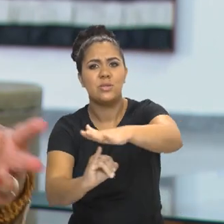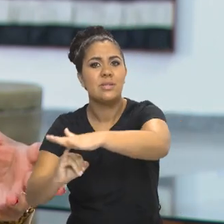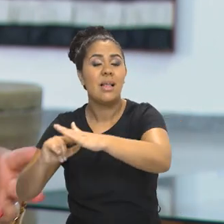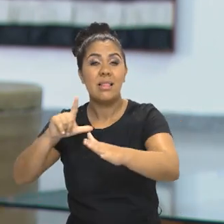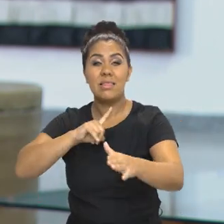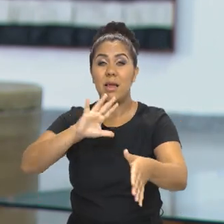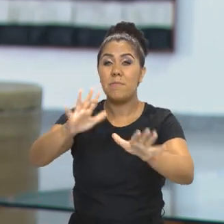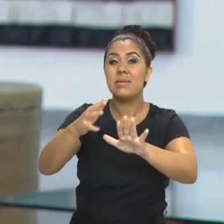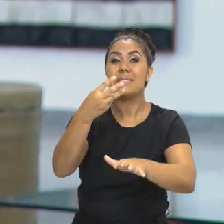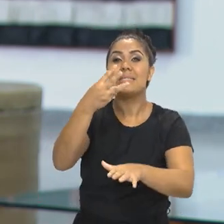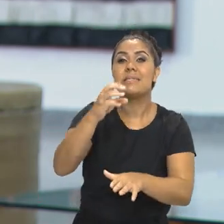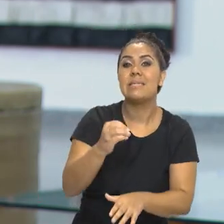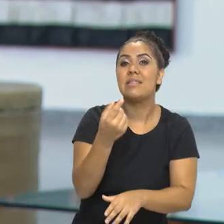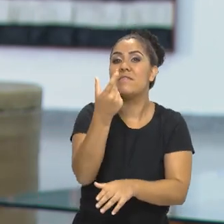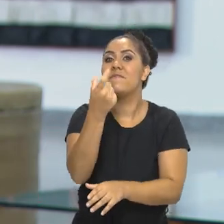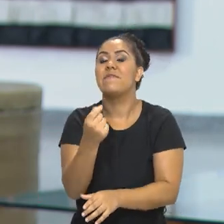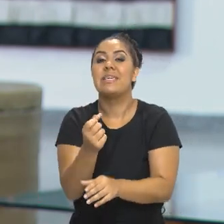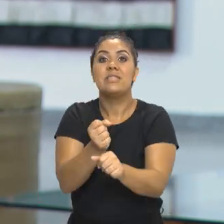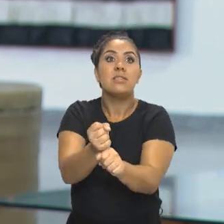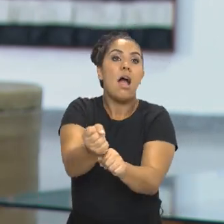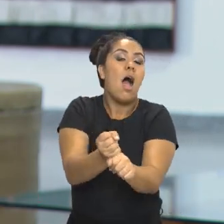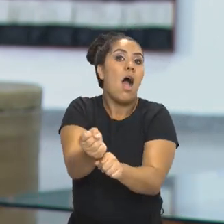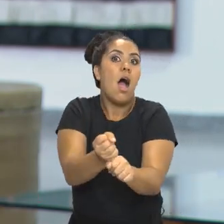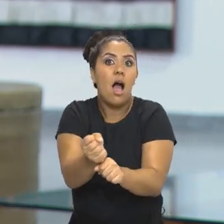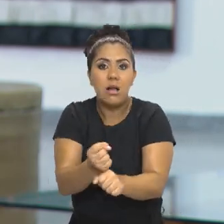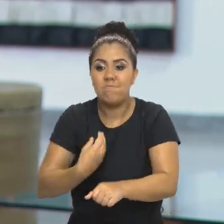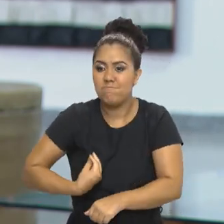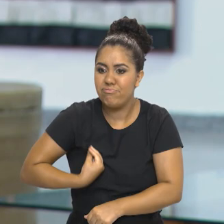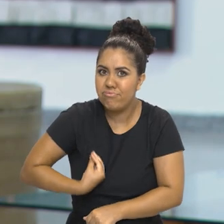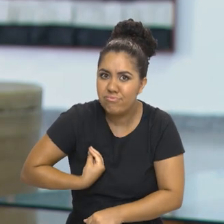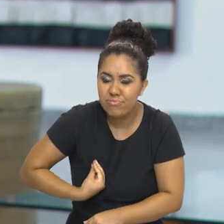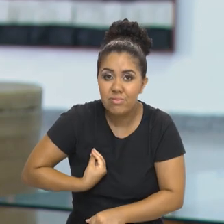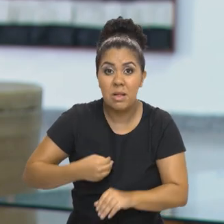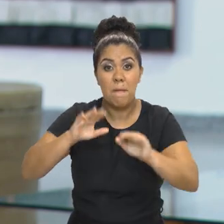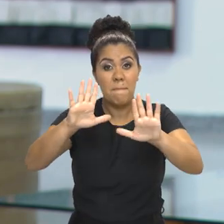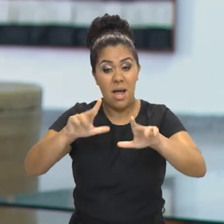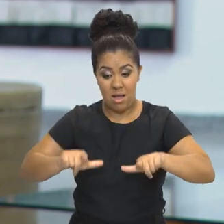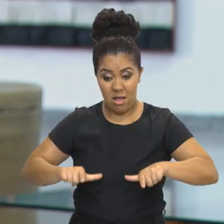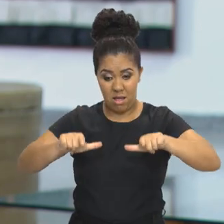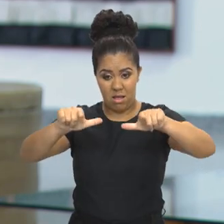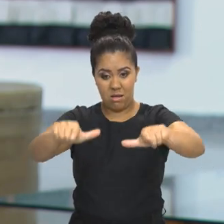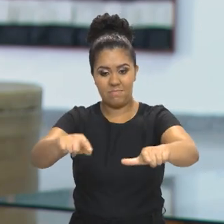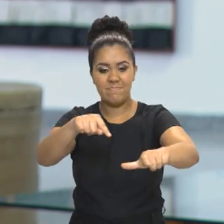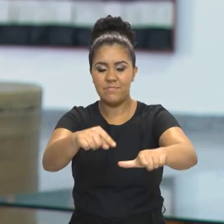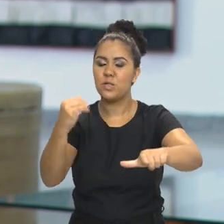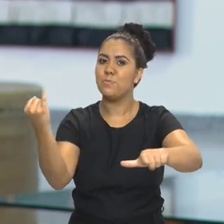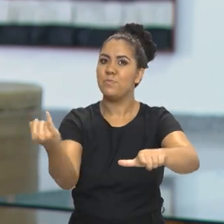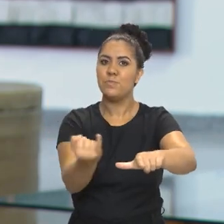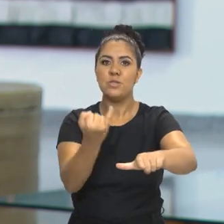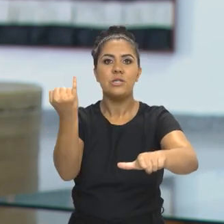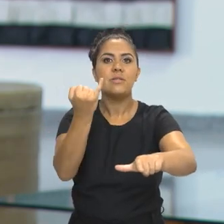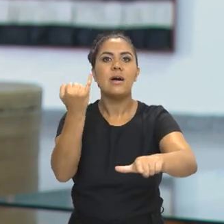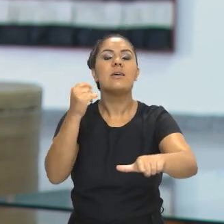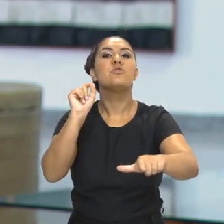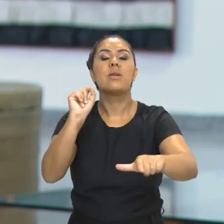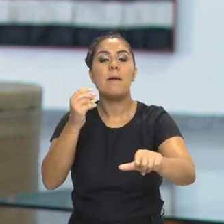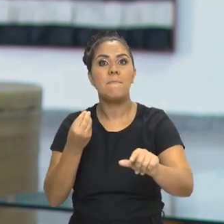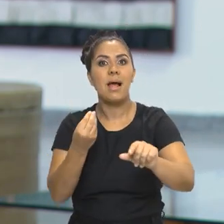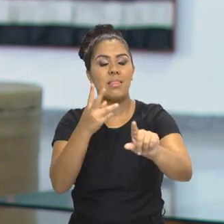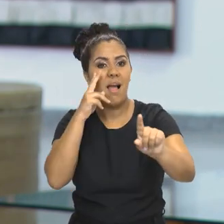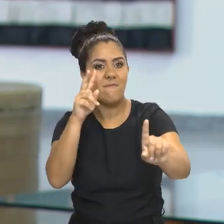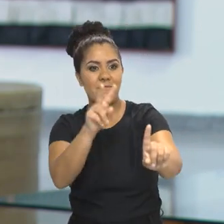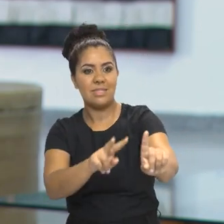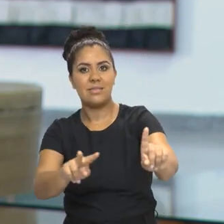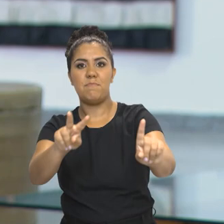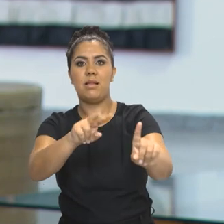20, 10 anos, outras que estão surgindo agora, mas a certificação, ela é importante para essa visibilidade. Então, hoje a gente